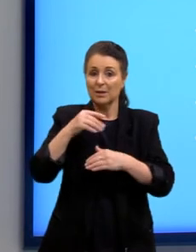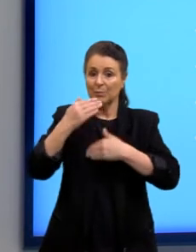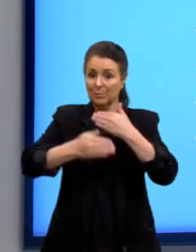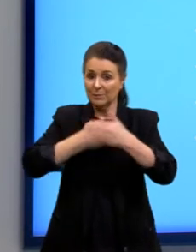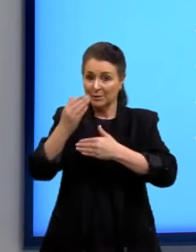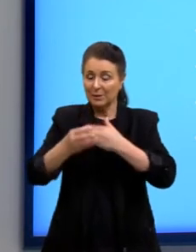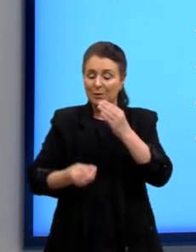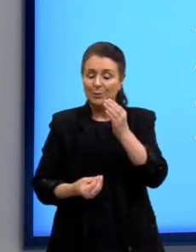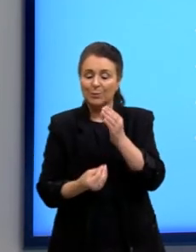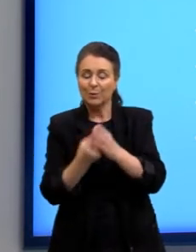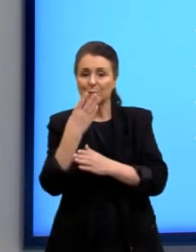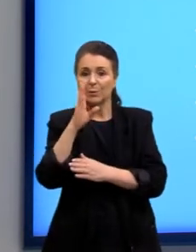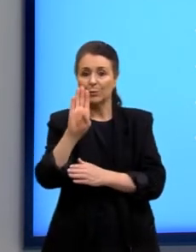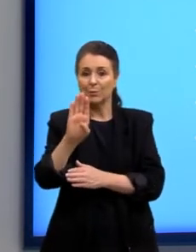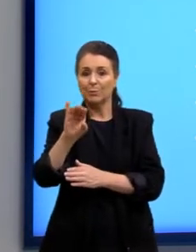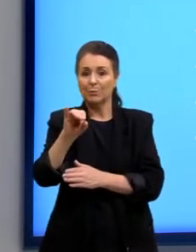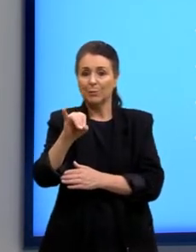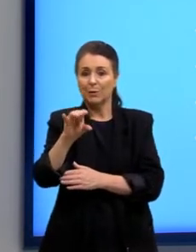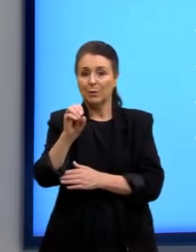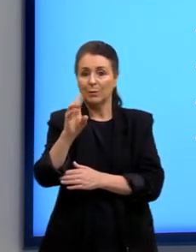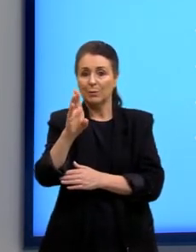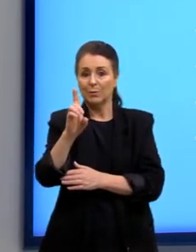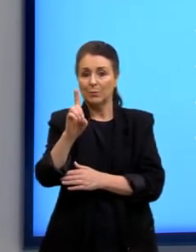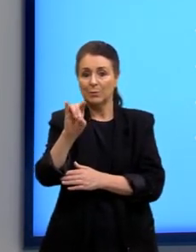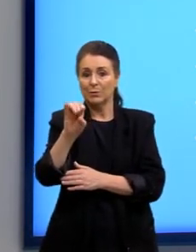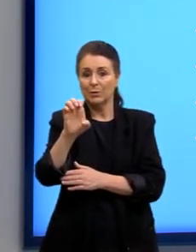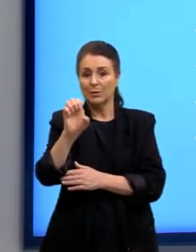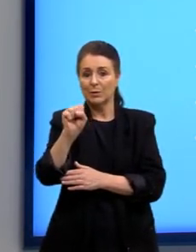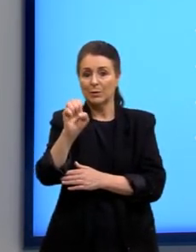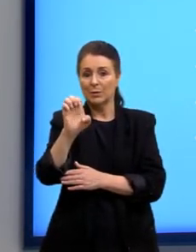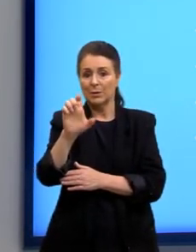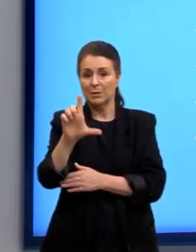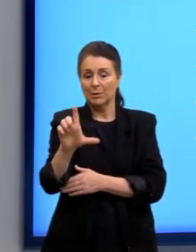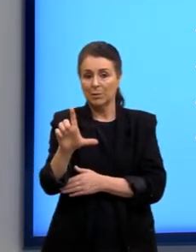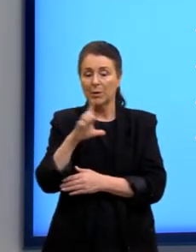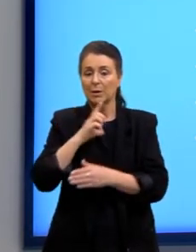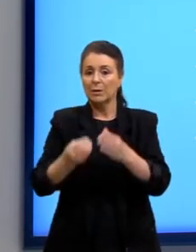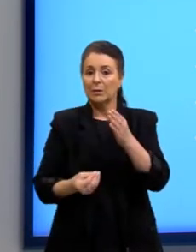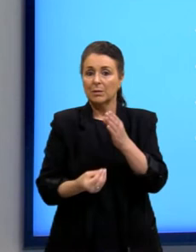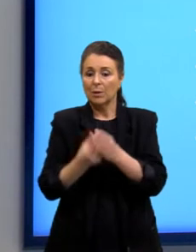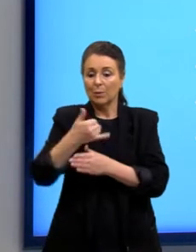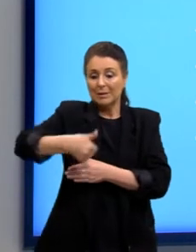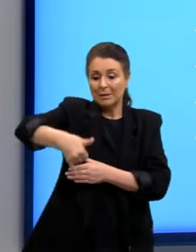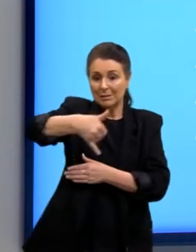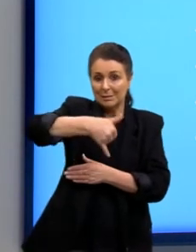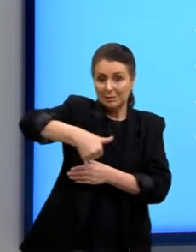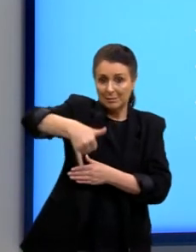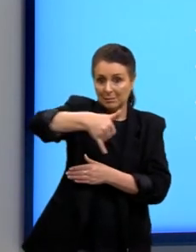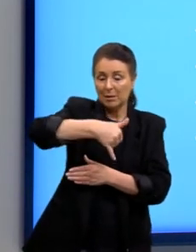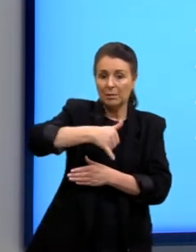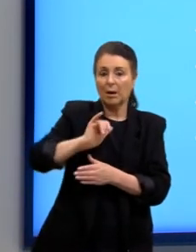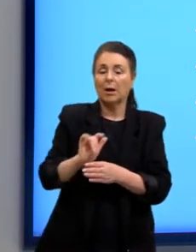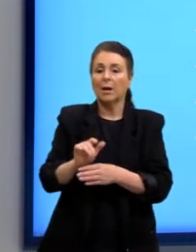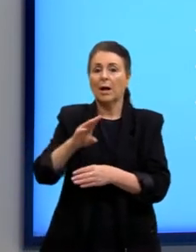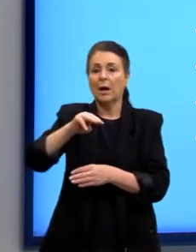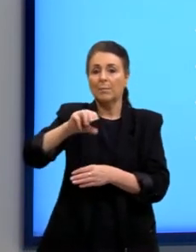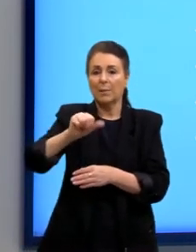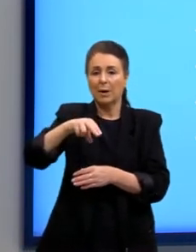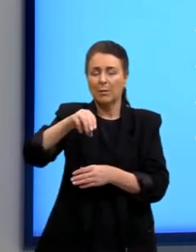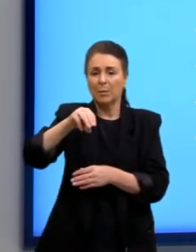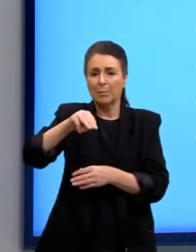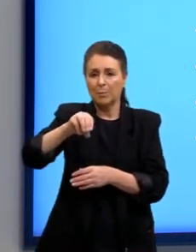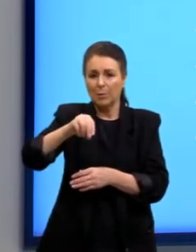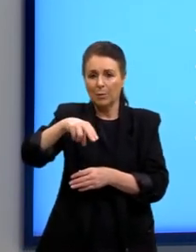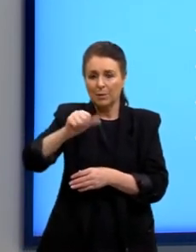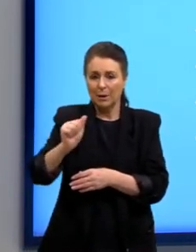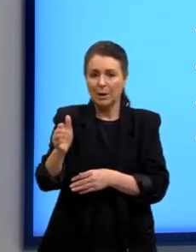de biodiesel. Nessa reação é utilizado normalmente, né, esses óleos residuais, a mamona, óleo de soja, óleo